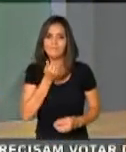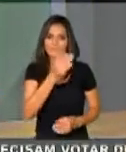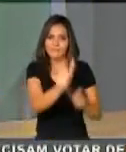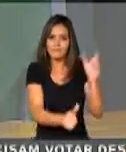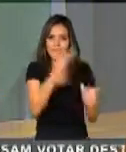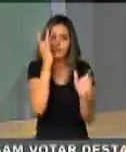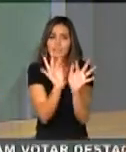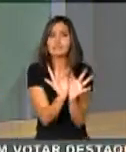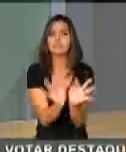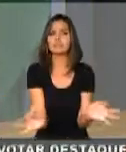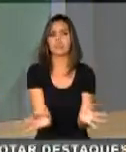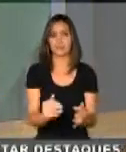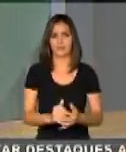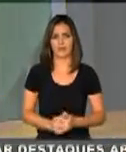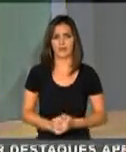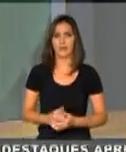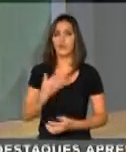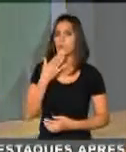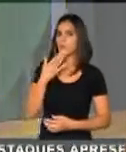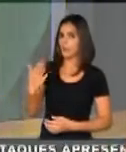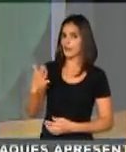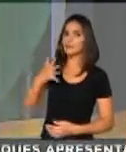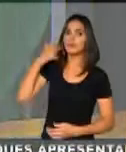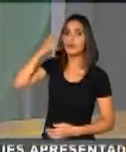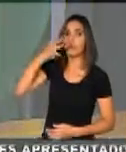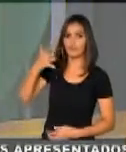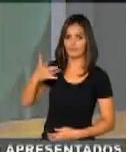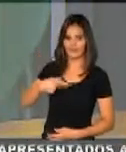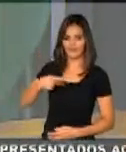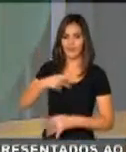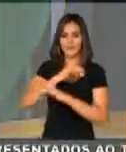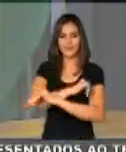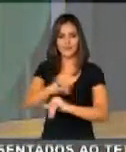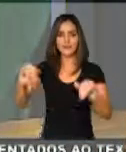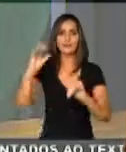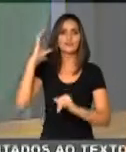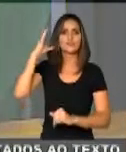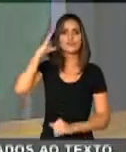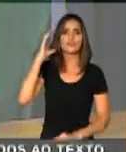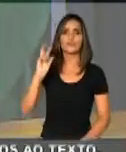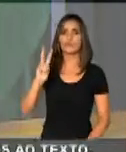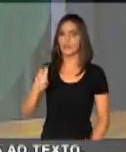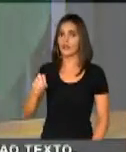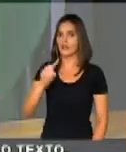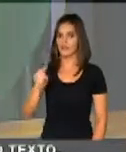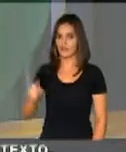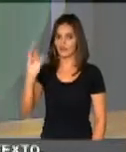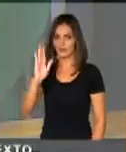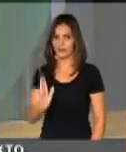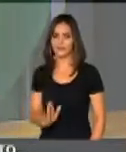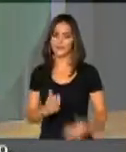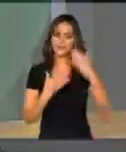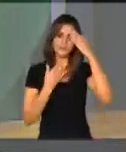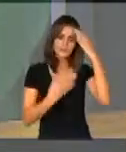Senhor presidente Frota, eu peço que esse pronunciamento seja veiculado na voz do Brasil e nos meios de comunicação dessa casa. Muito obrigado. Obrigado.